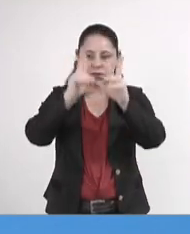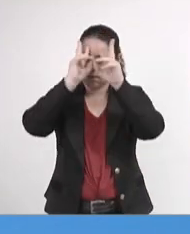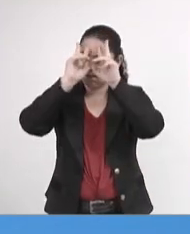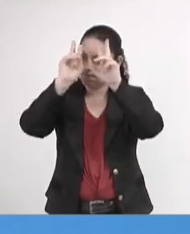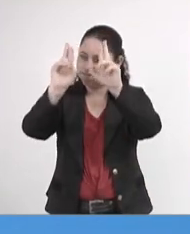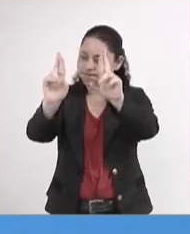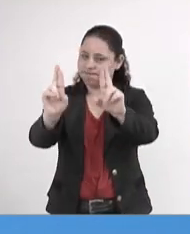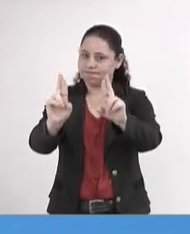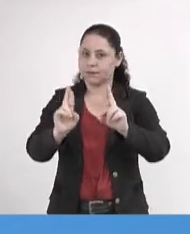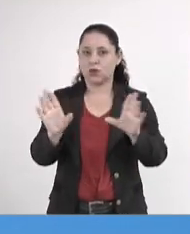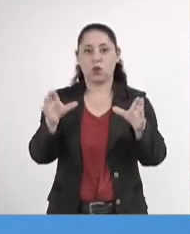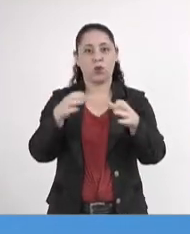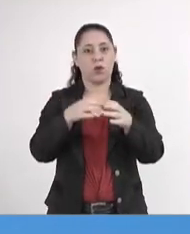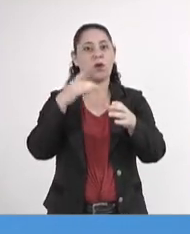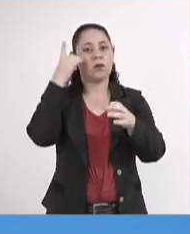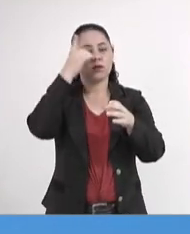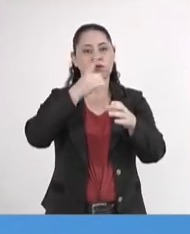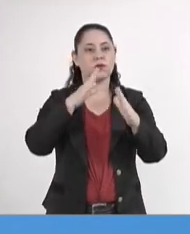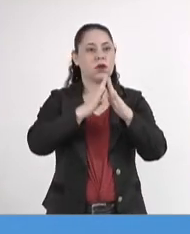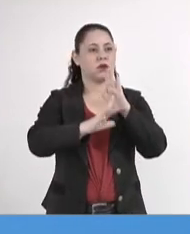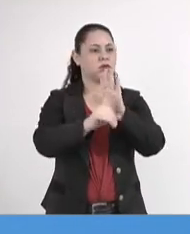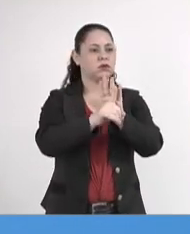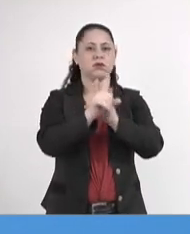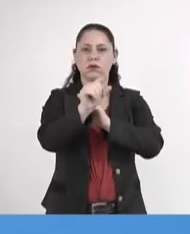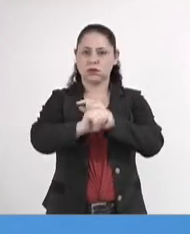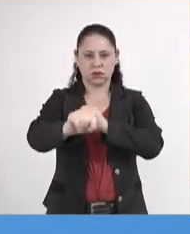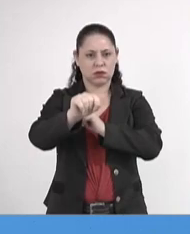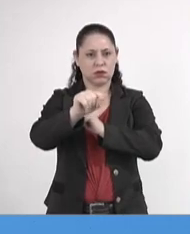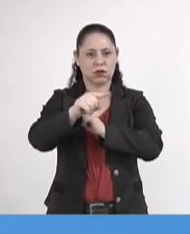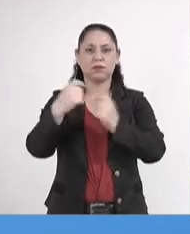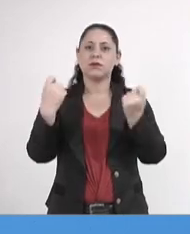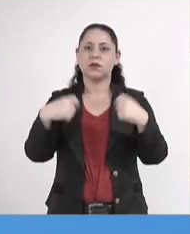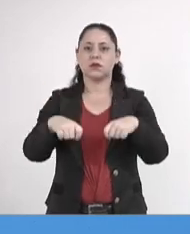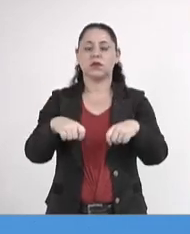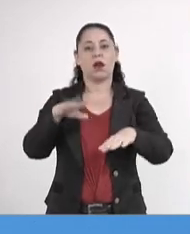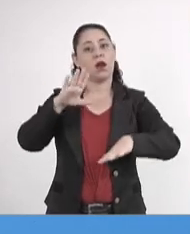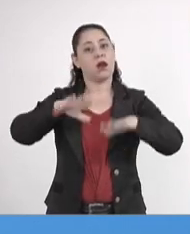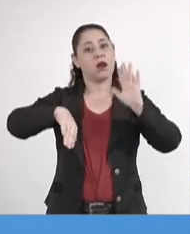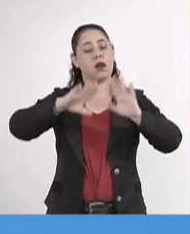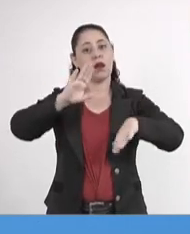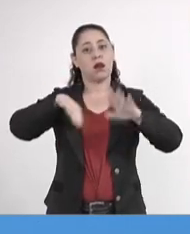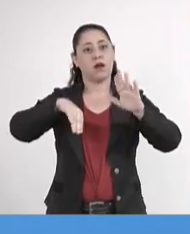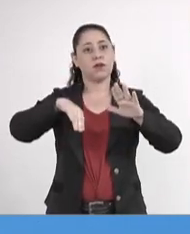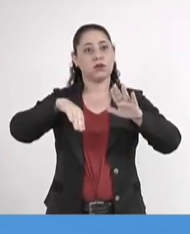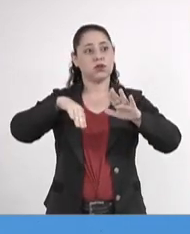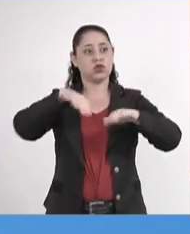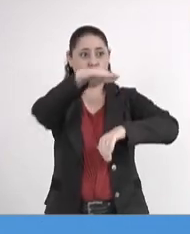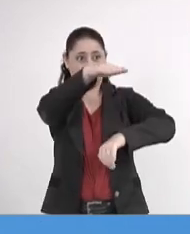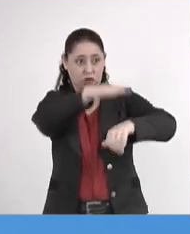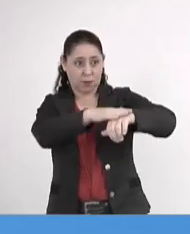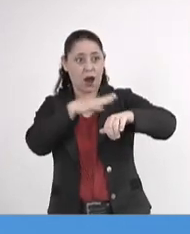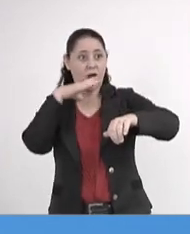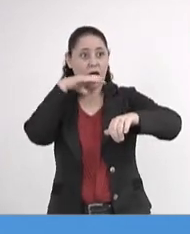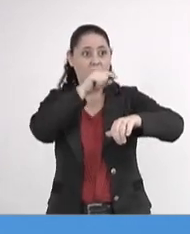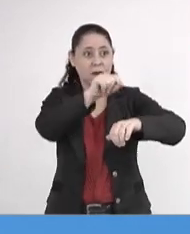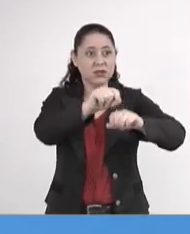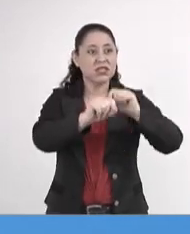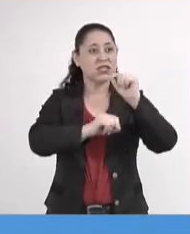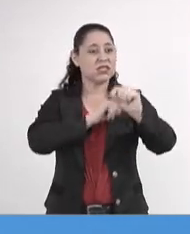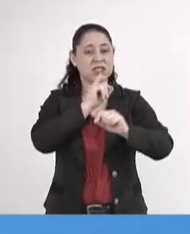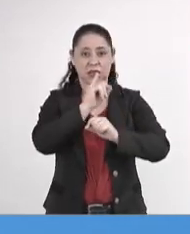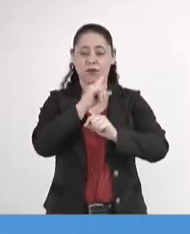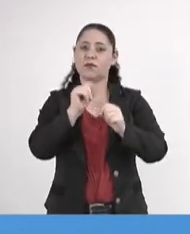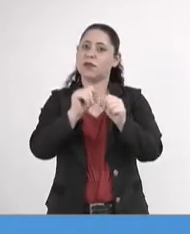com os membros dessa Casa que deveriam, talvez, me acionar imediatamente, se assim o tivesse feito.